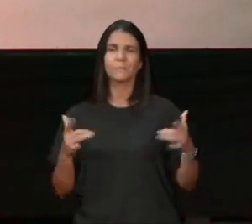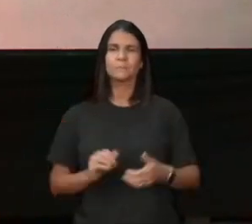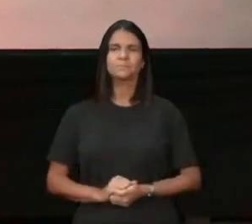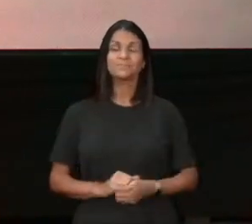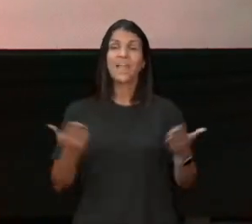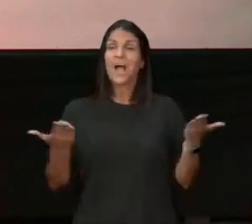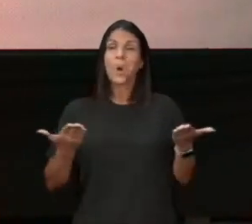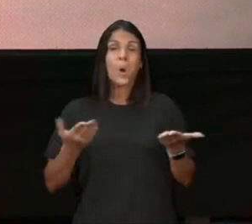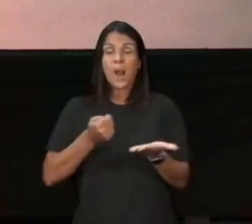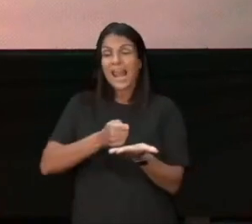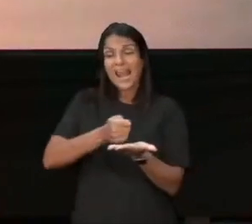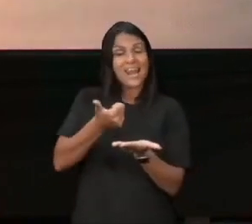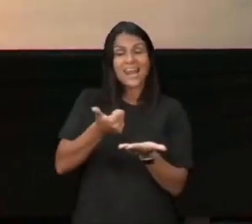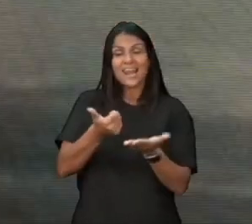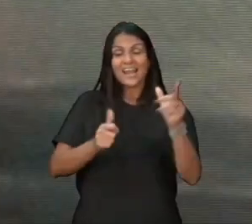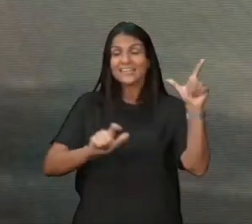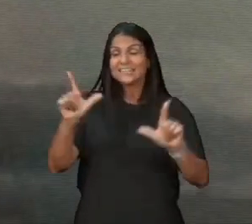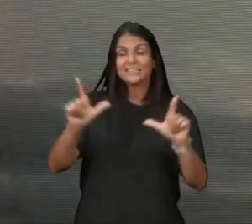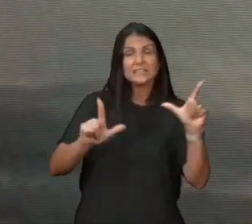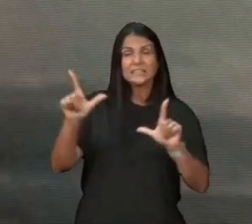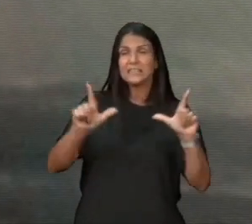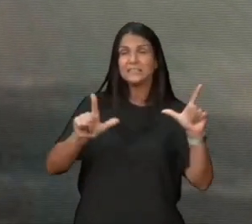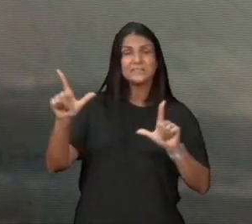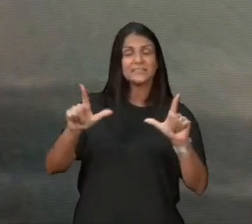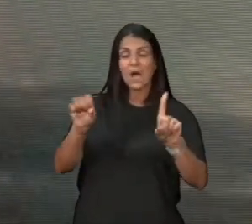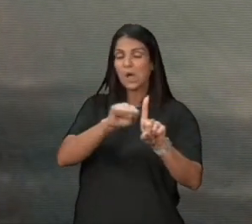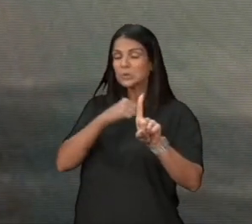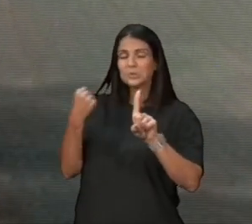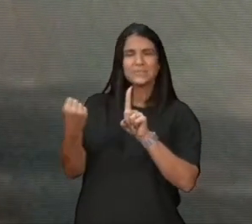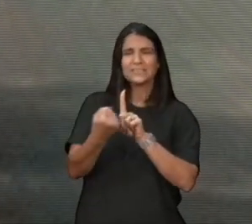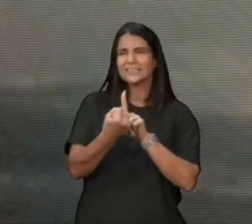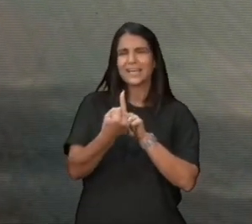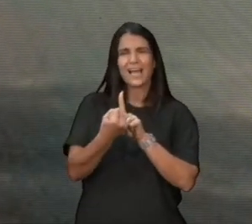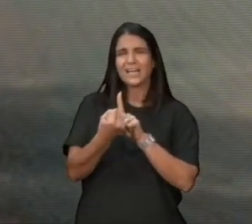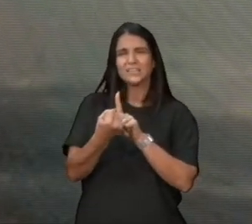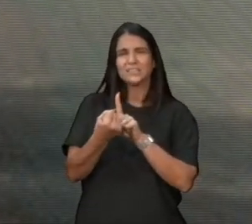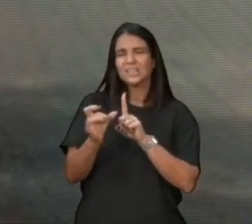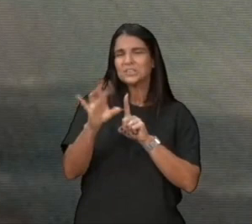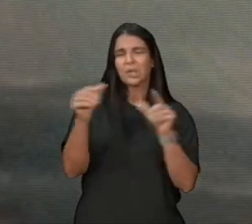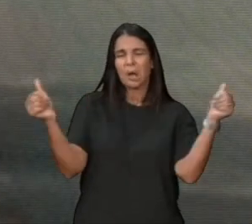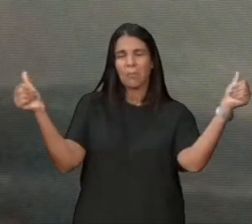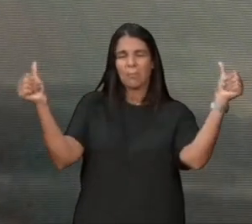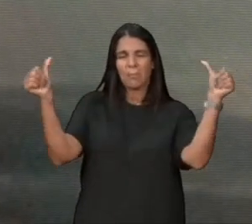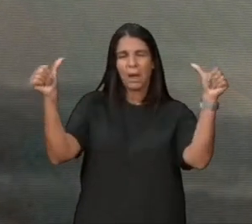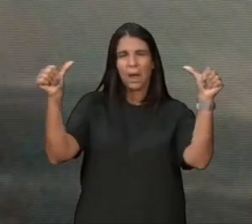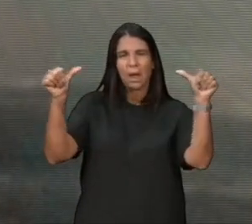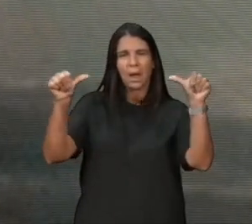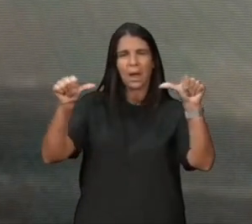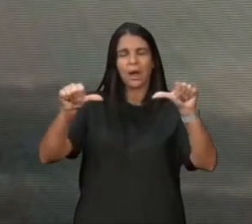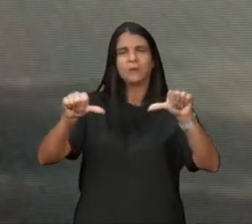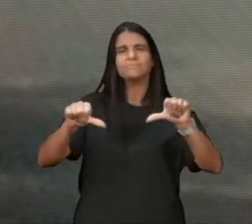a gente liga a televisão, e já começa a cantar, Cristo vem me buscar, para o céu,